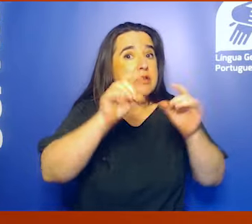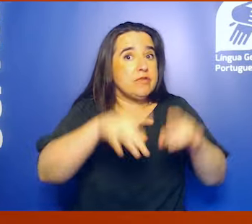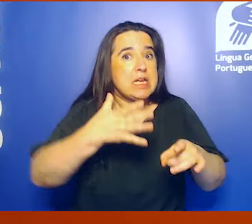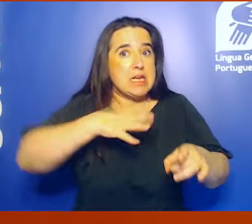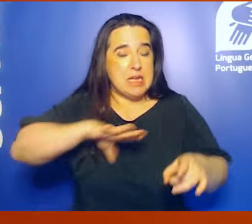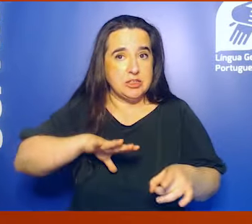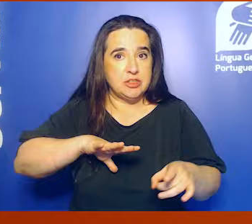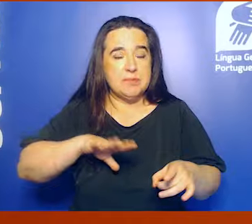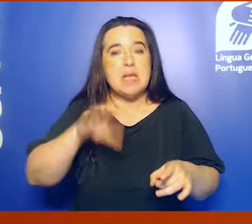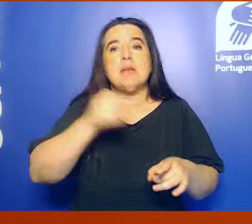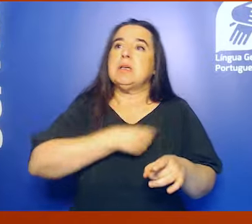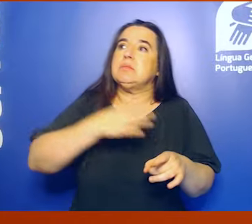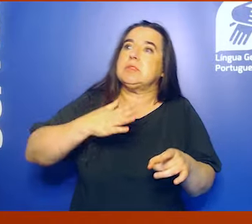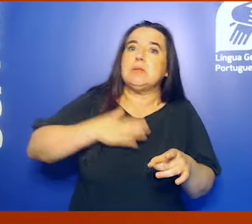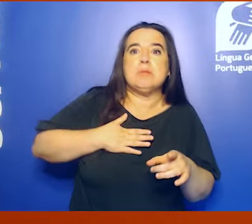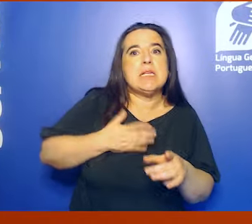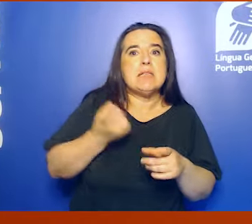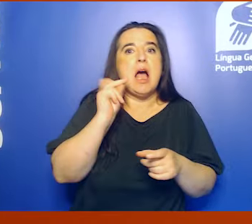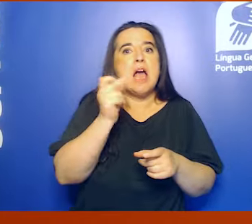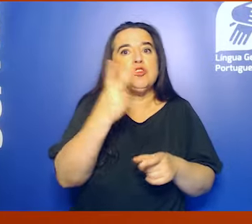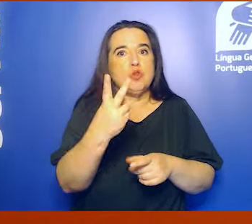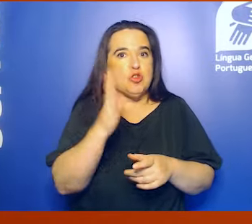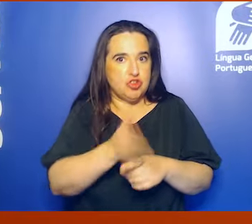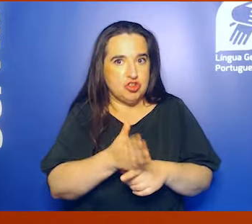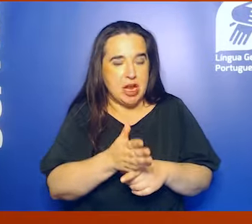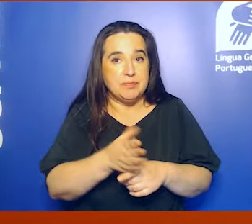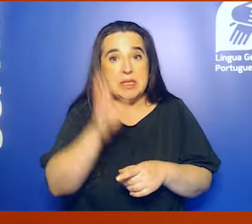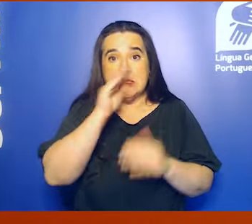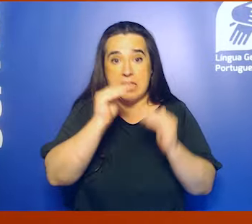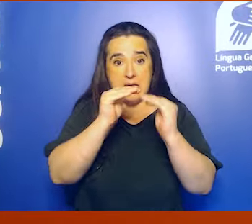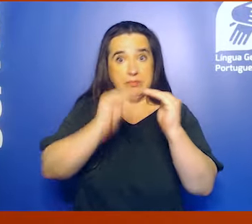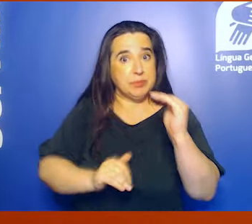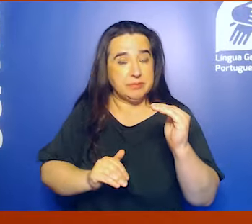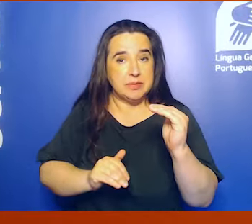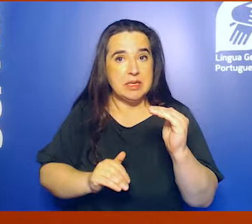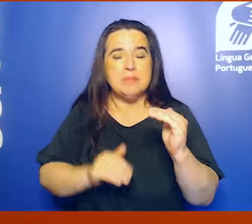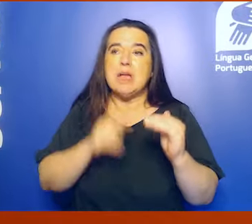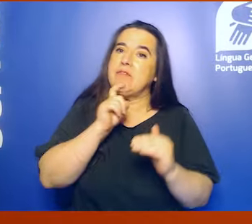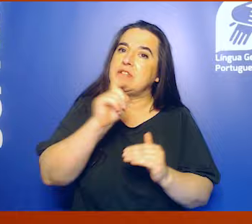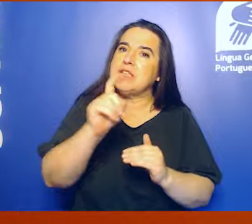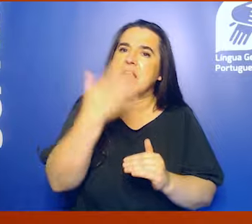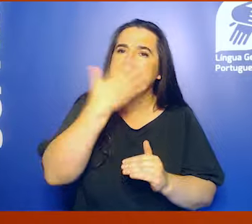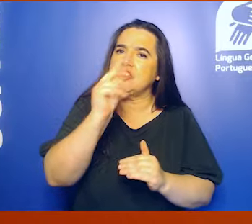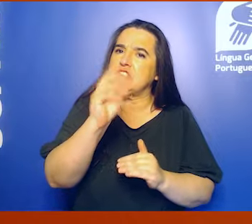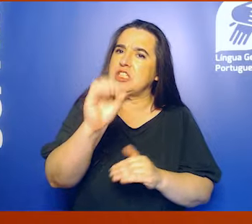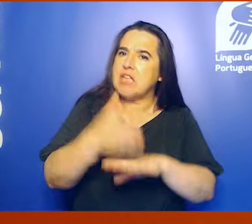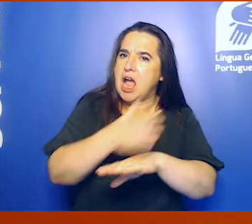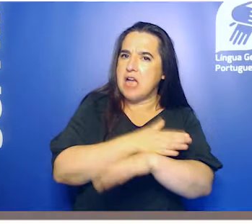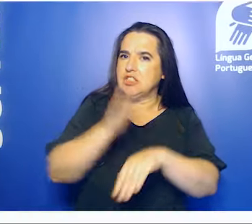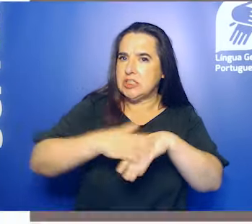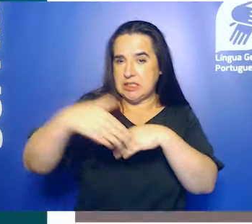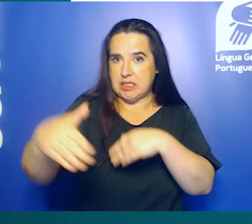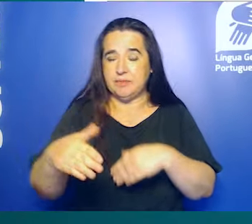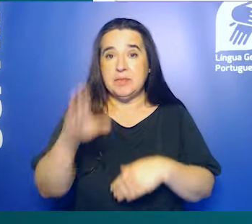termine. Caso esteja na empresa, há mais de 2 anos. Se estiver na empresa há menos tempo, só precisa de avisar 30 dias antes da